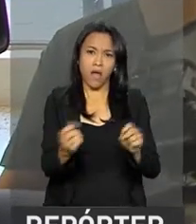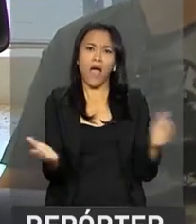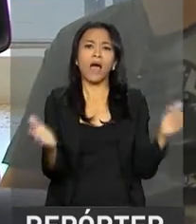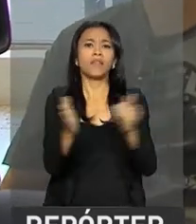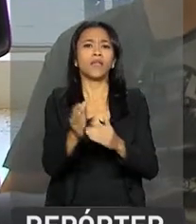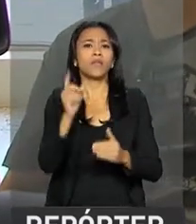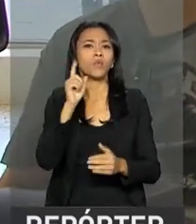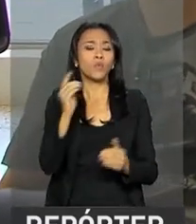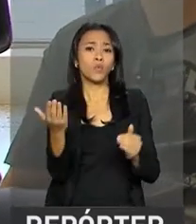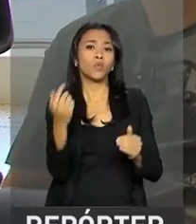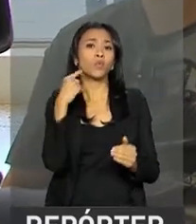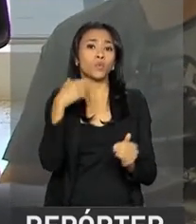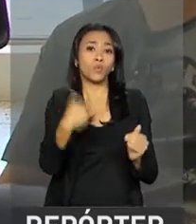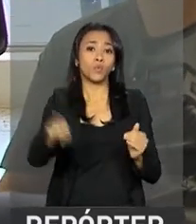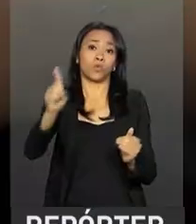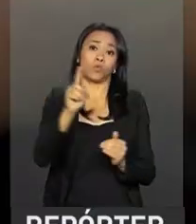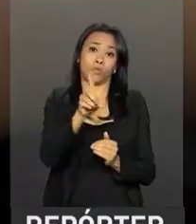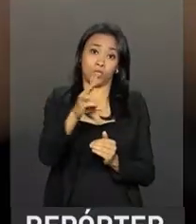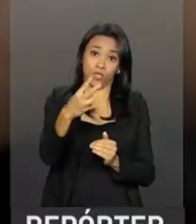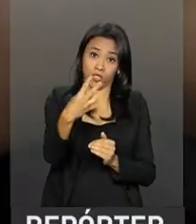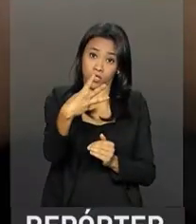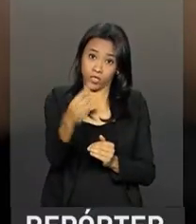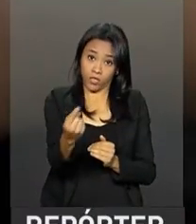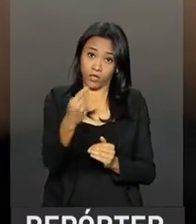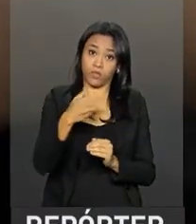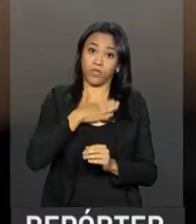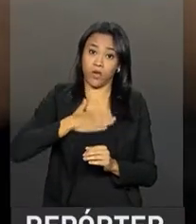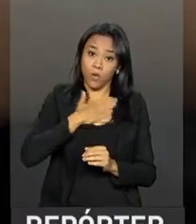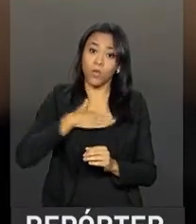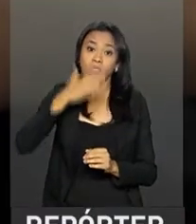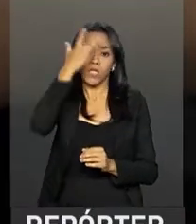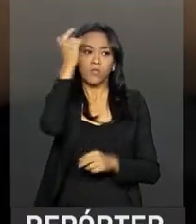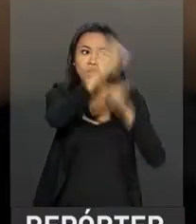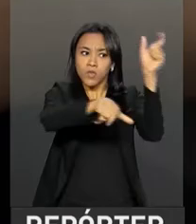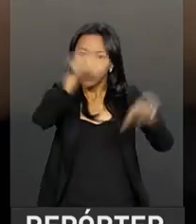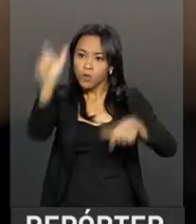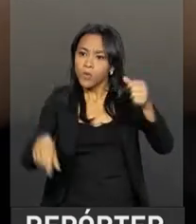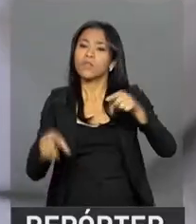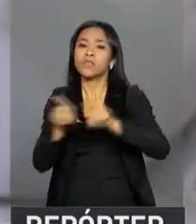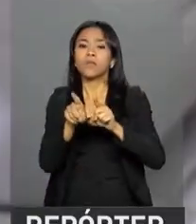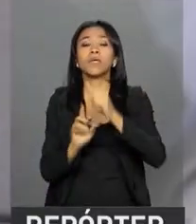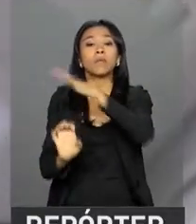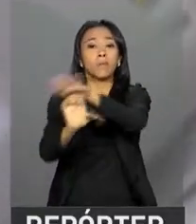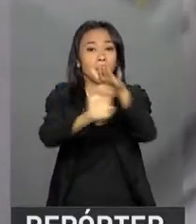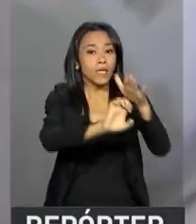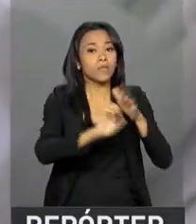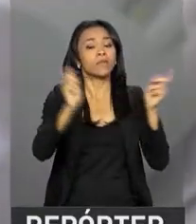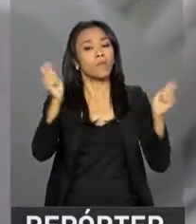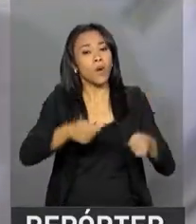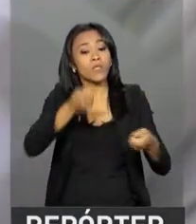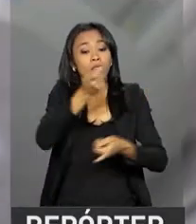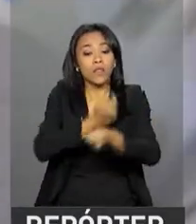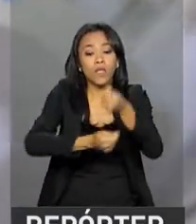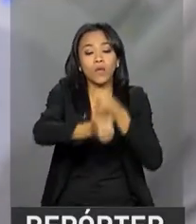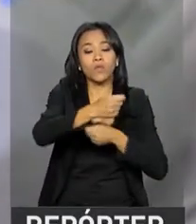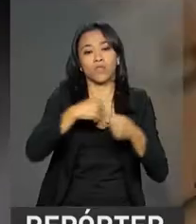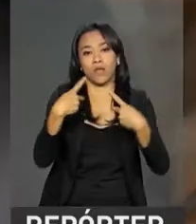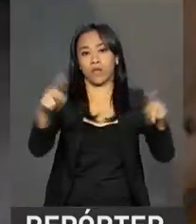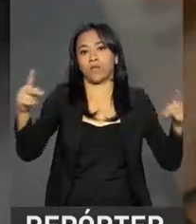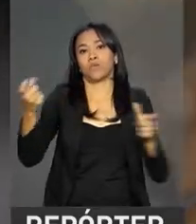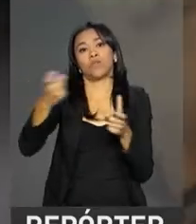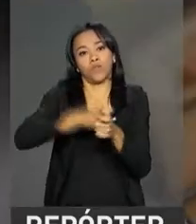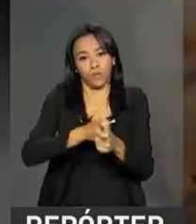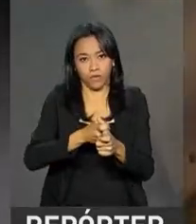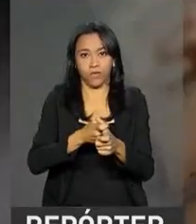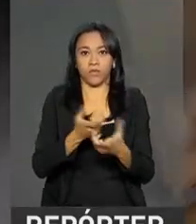adesão, a Receita espera que 150 mil pessoas físicas e jurídicas possam negociar as pendências com o órgão.